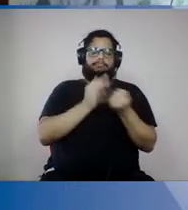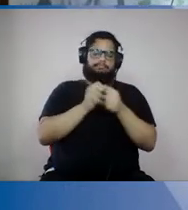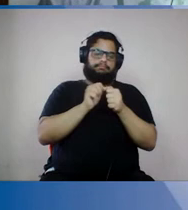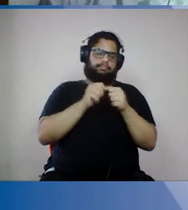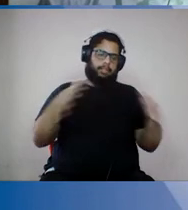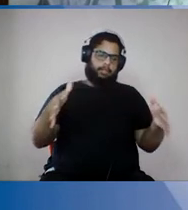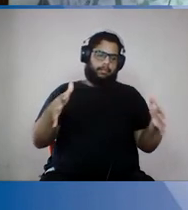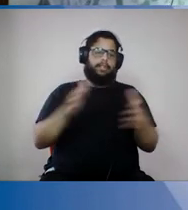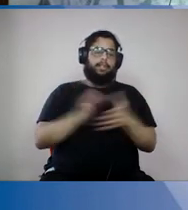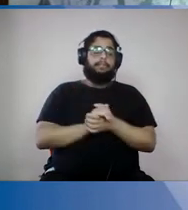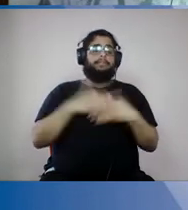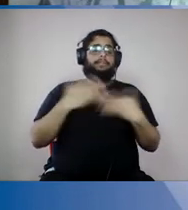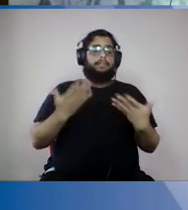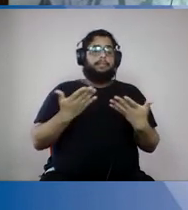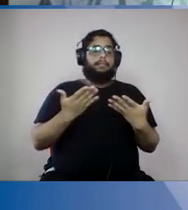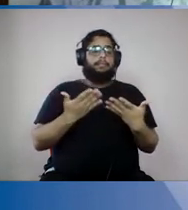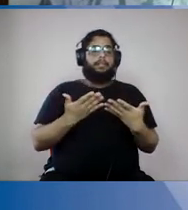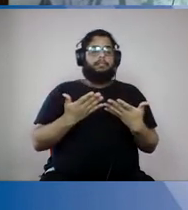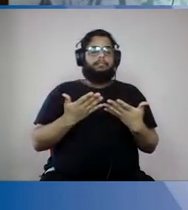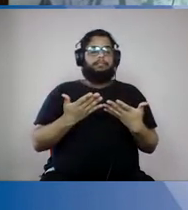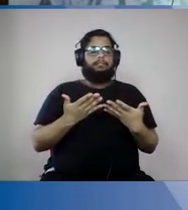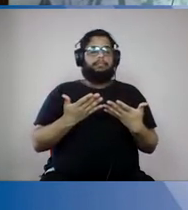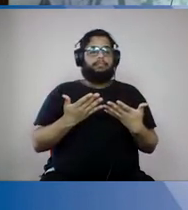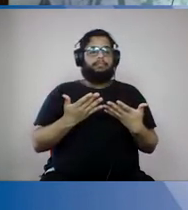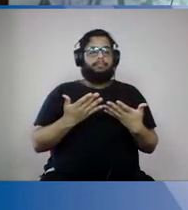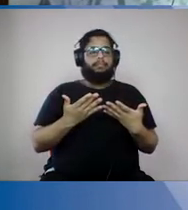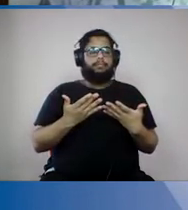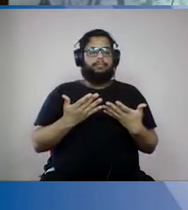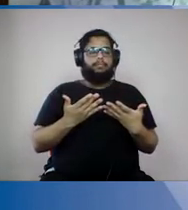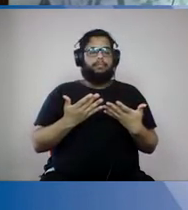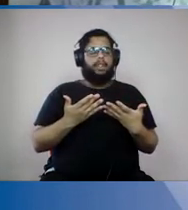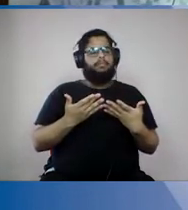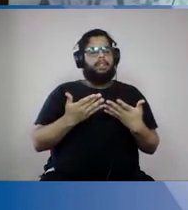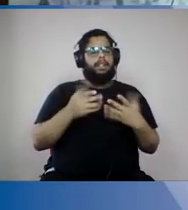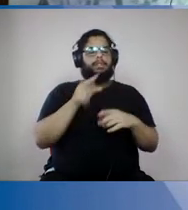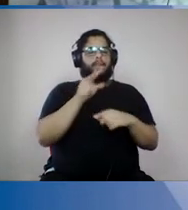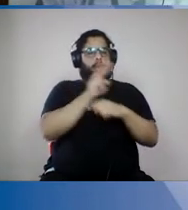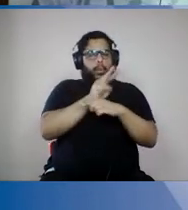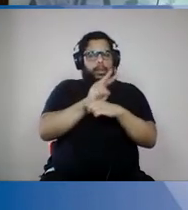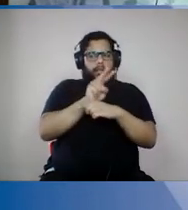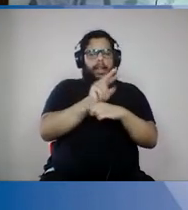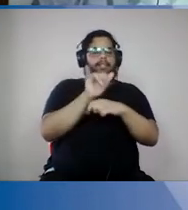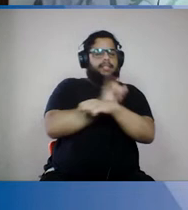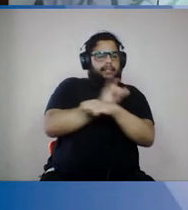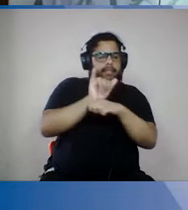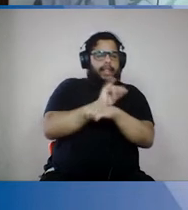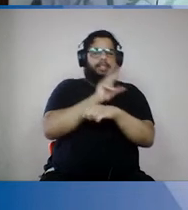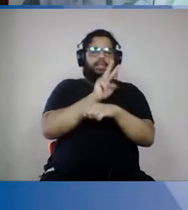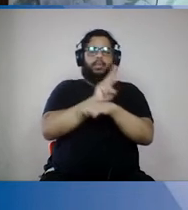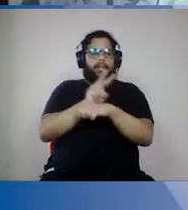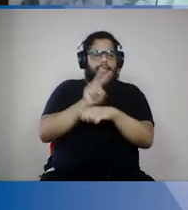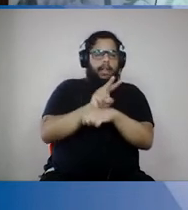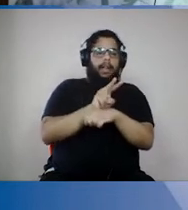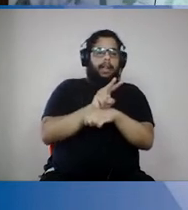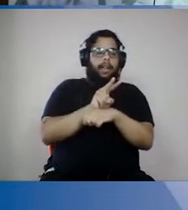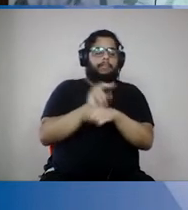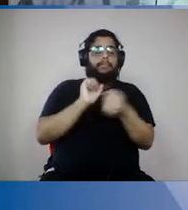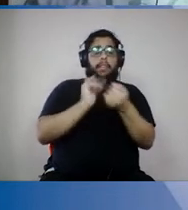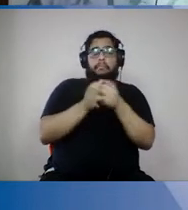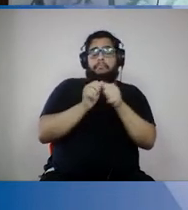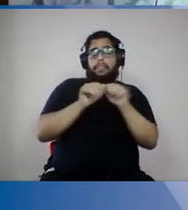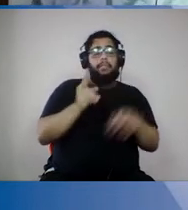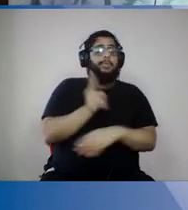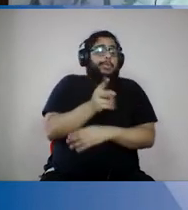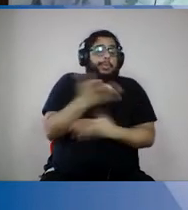Então, mesmo com essas medidas de cuidado local desse jeito, a epidemia continua. A prova está aí nos